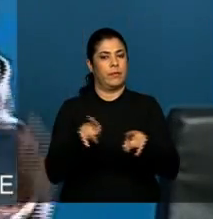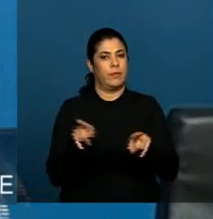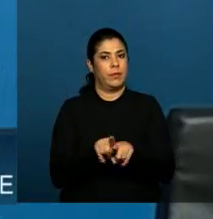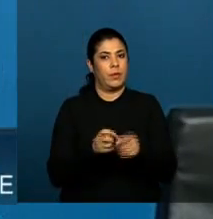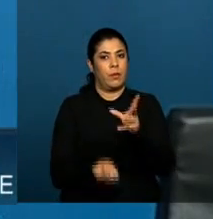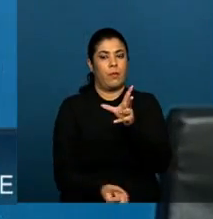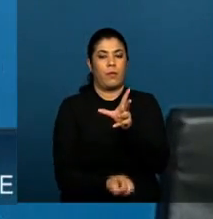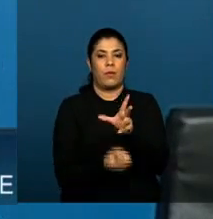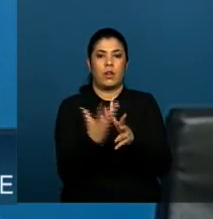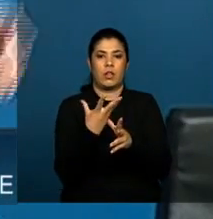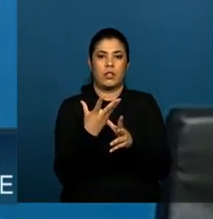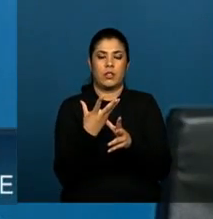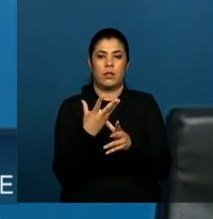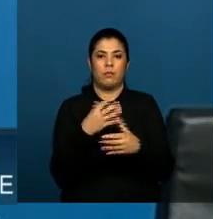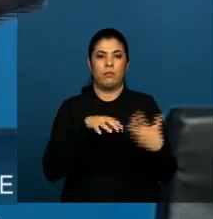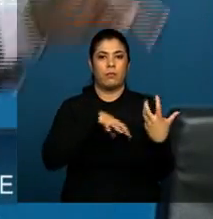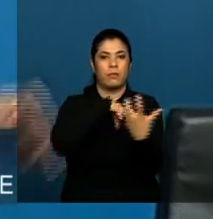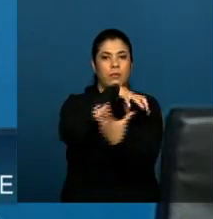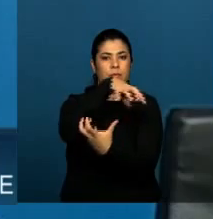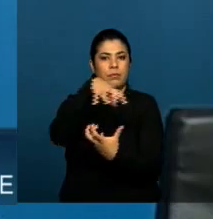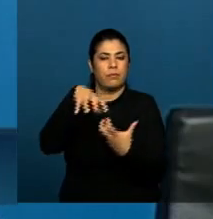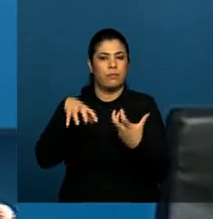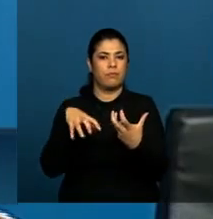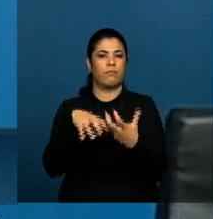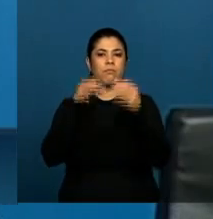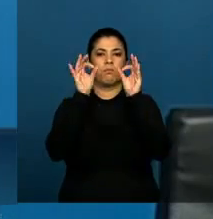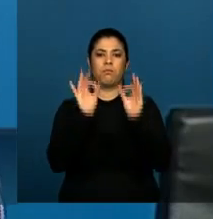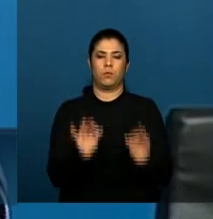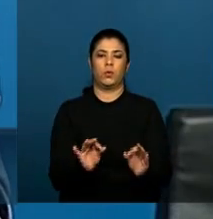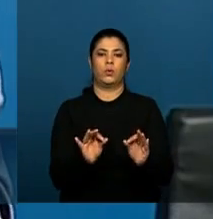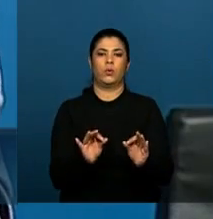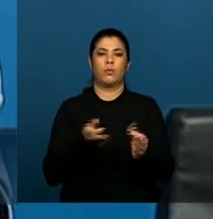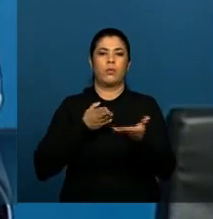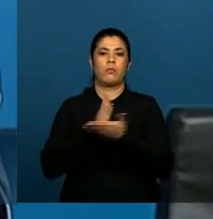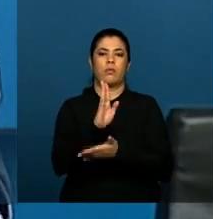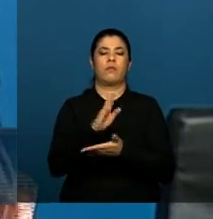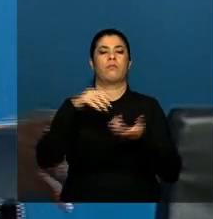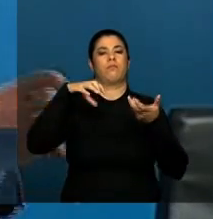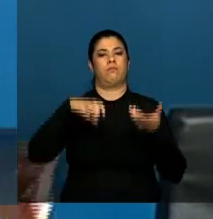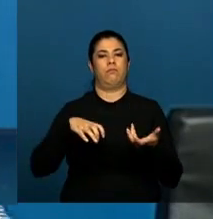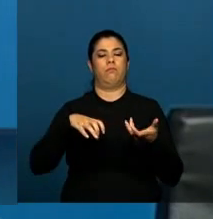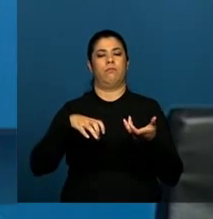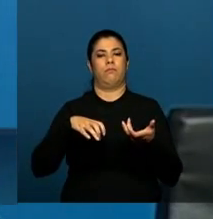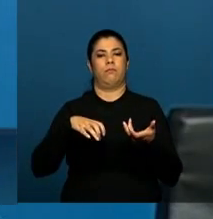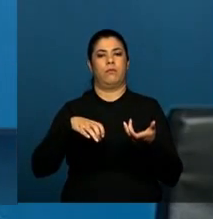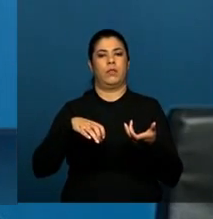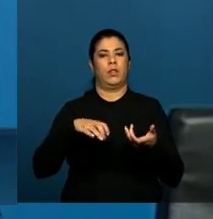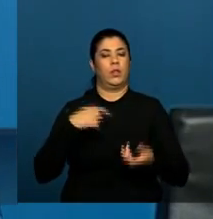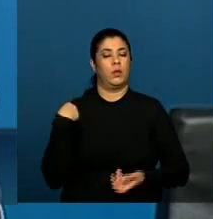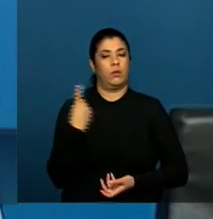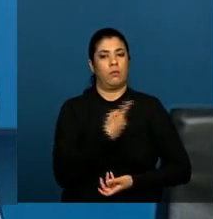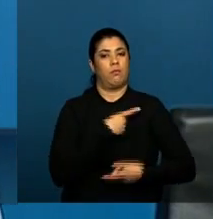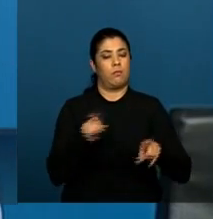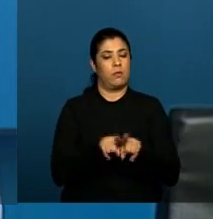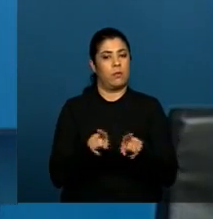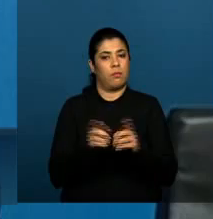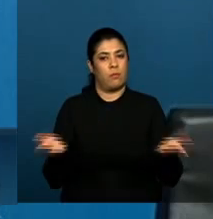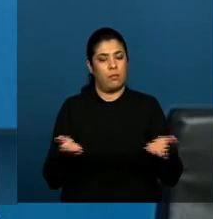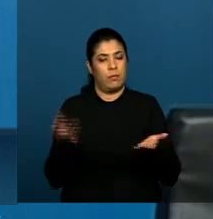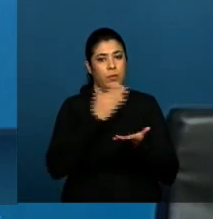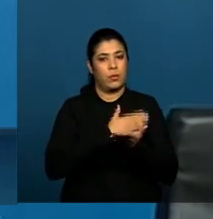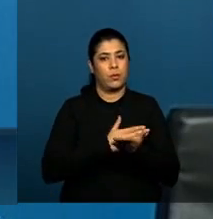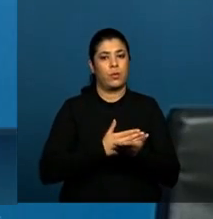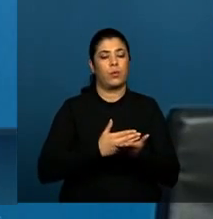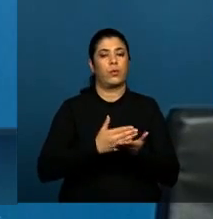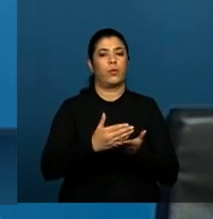sinérgica de um movimento que garanta no Congresso Nacional a sua aprovação final. E é por isso, então, que estamos também abrindo neste momento